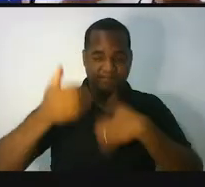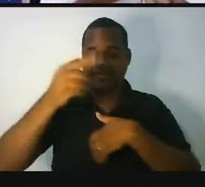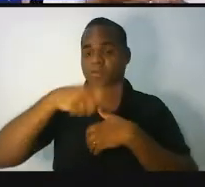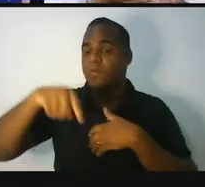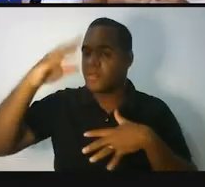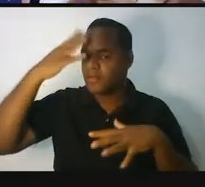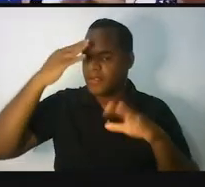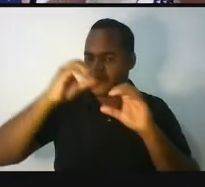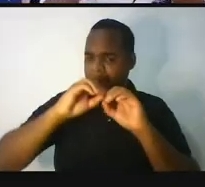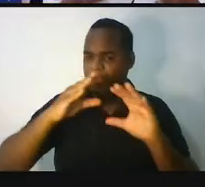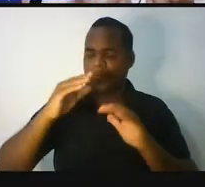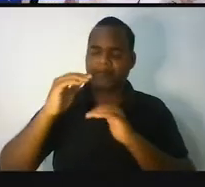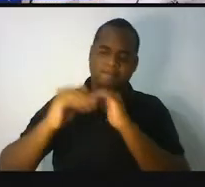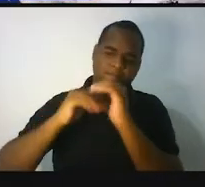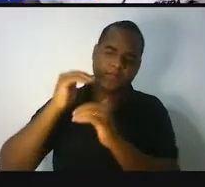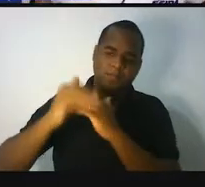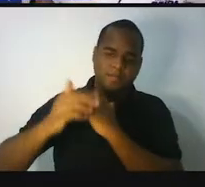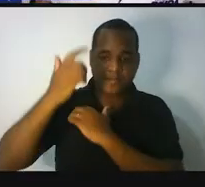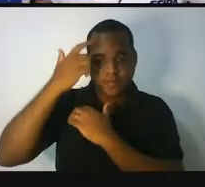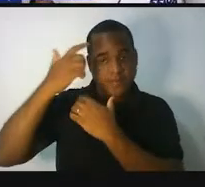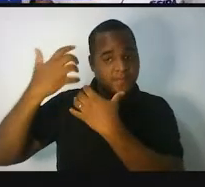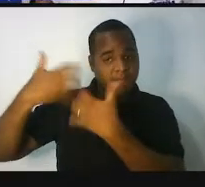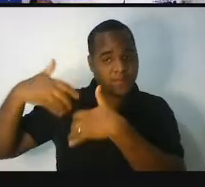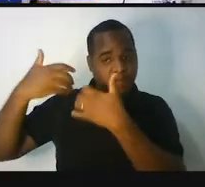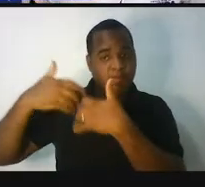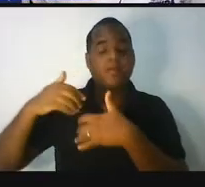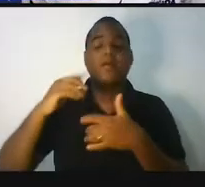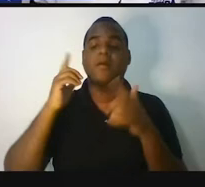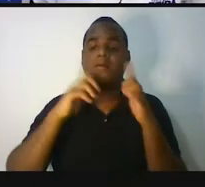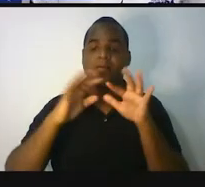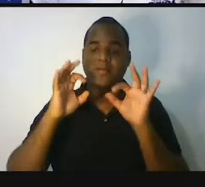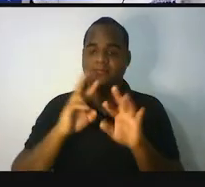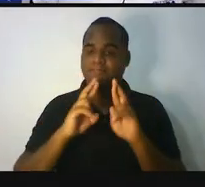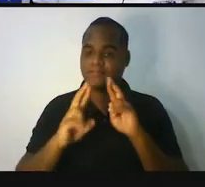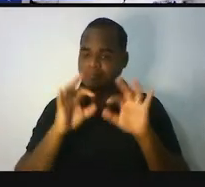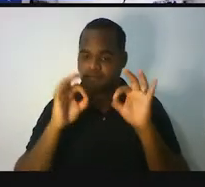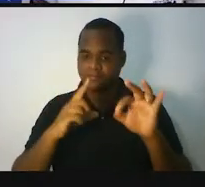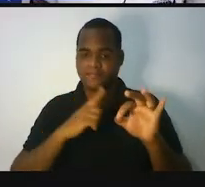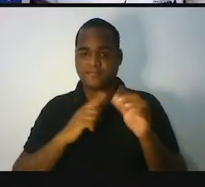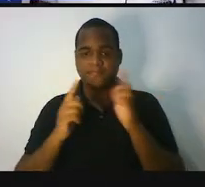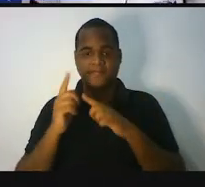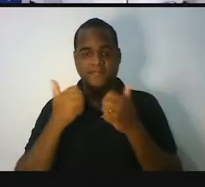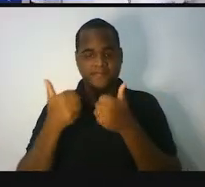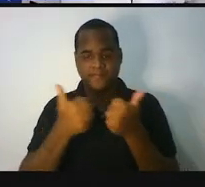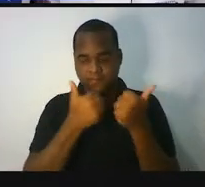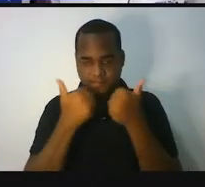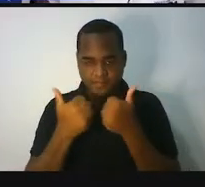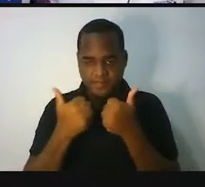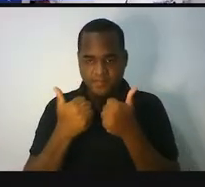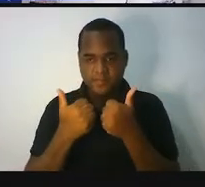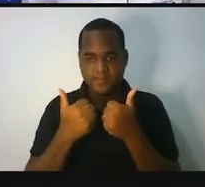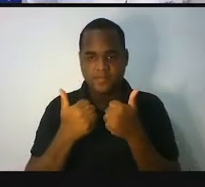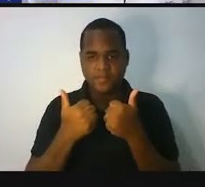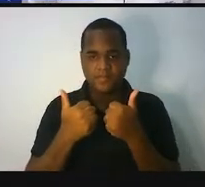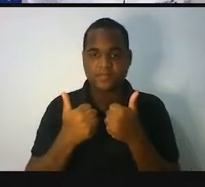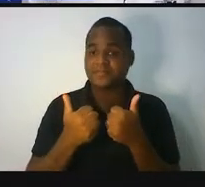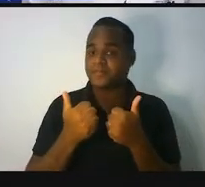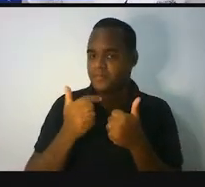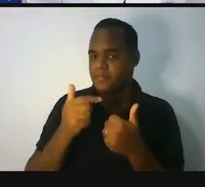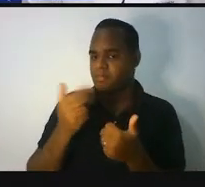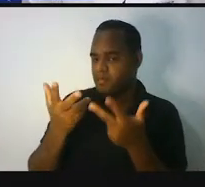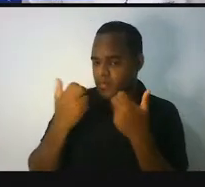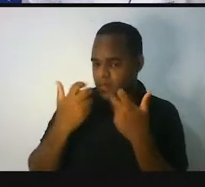processo, o raciocínio para que a gente consiga responder essas duas perguntas. Mas fica ligado, fica ligada,